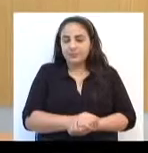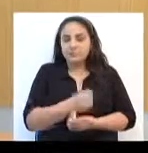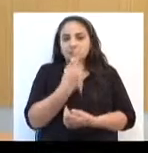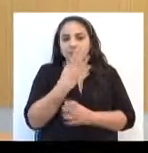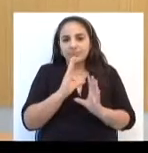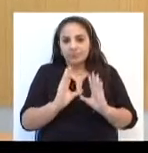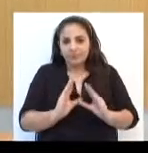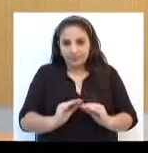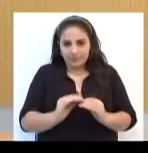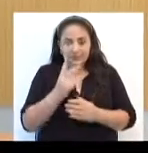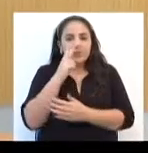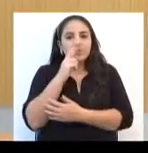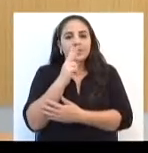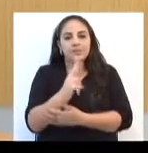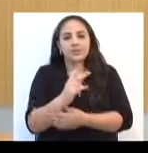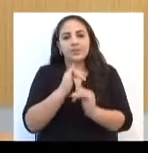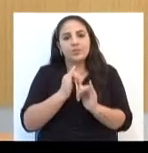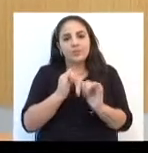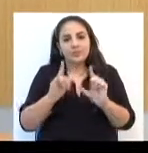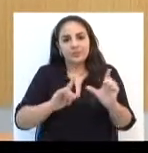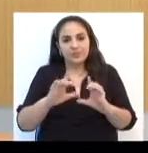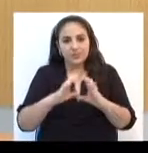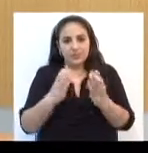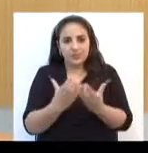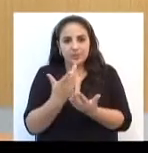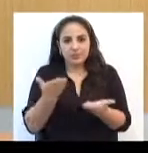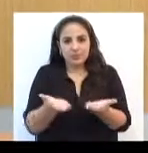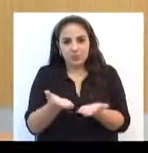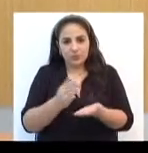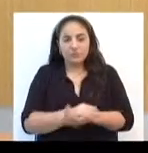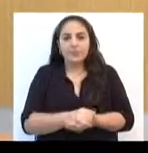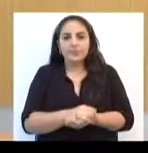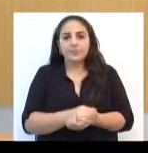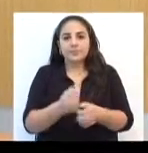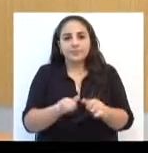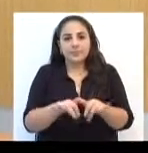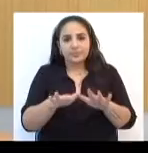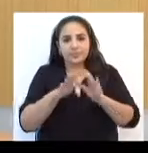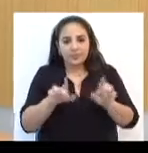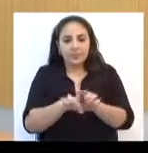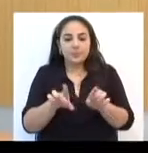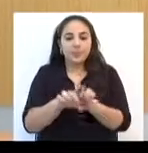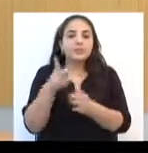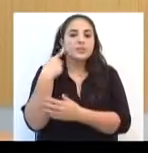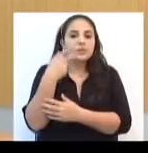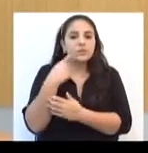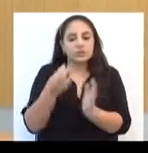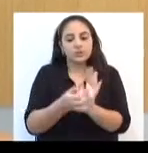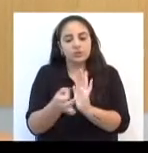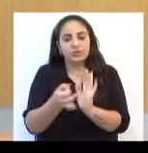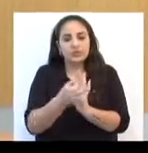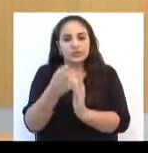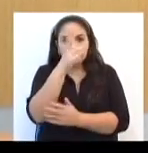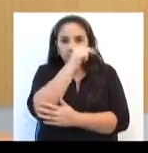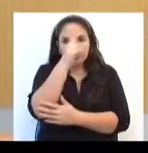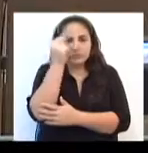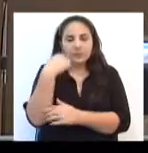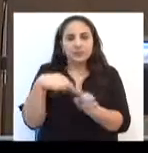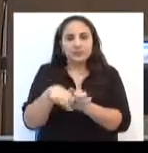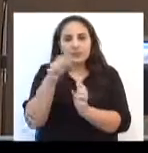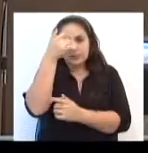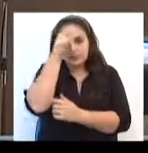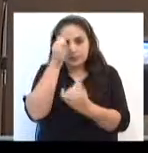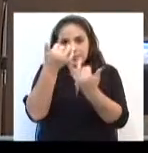Boa noite, você vai ver no Jornal da Câmara de hoje, parlamentar encaminha indicação ao prefeito.